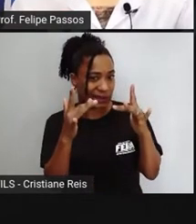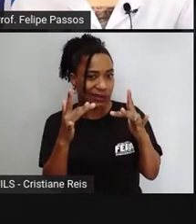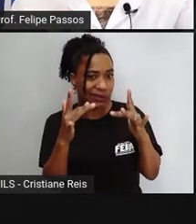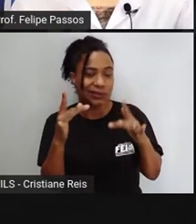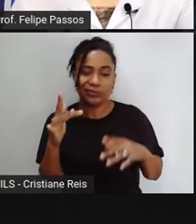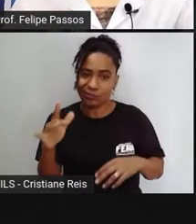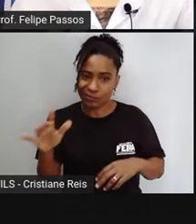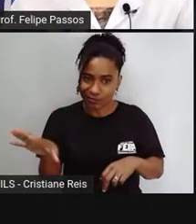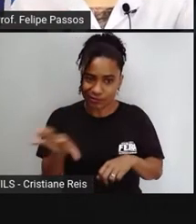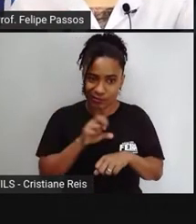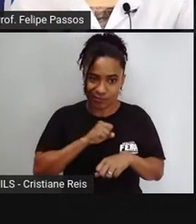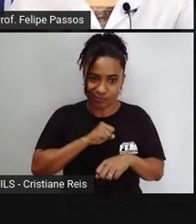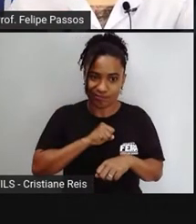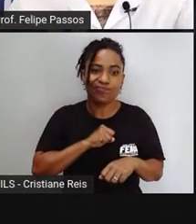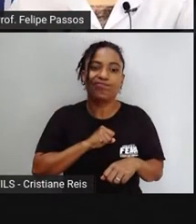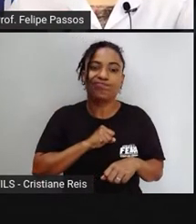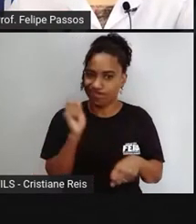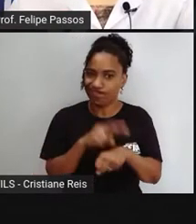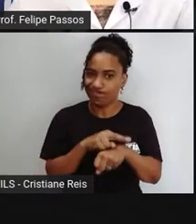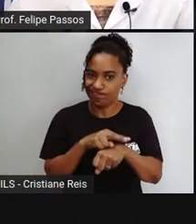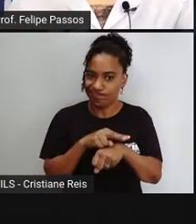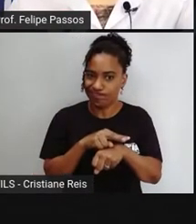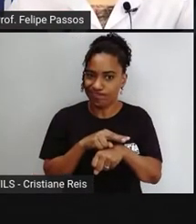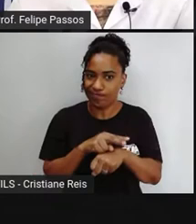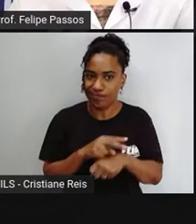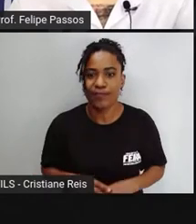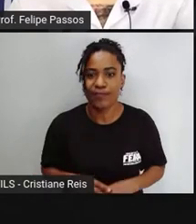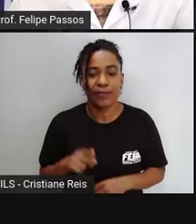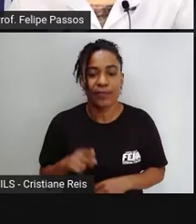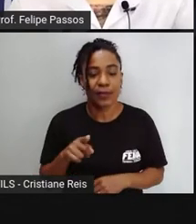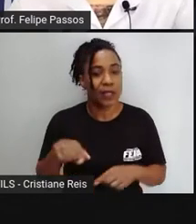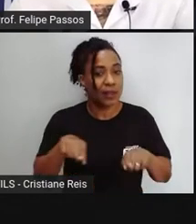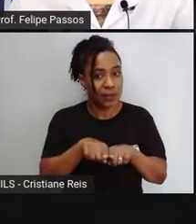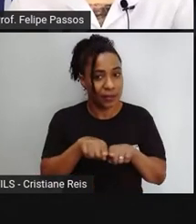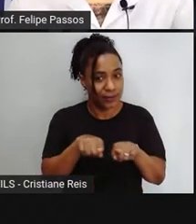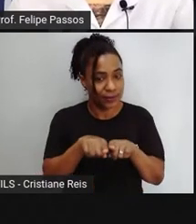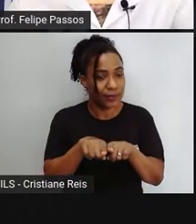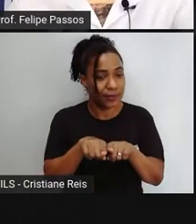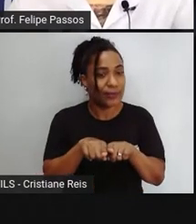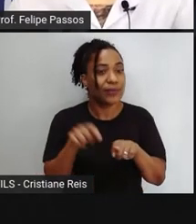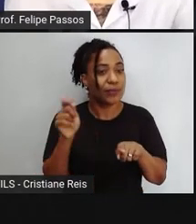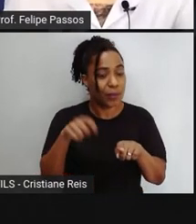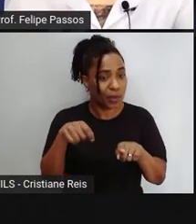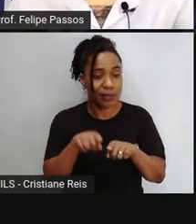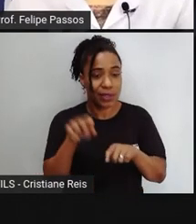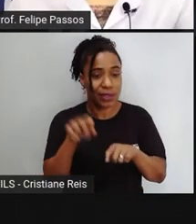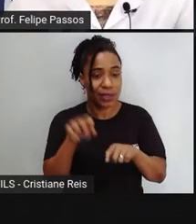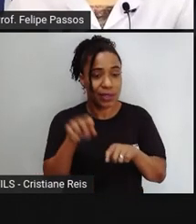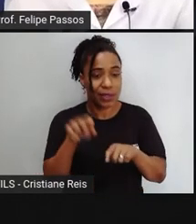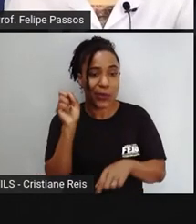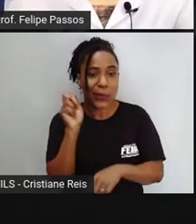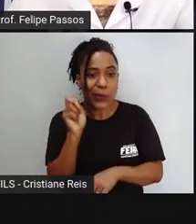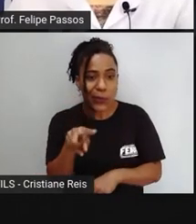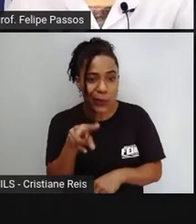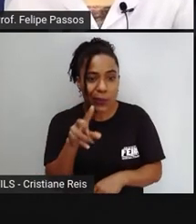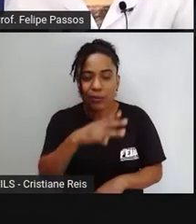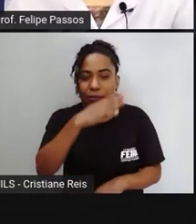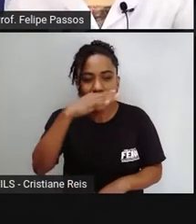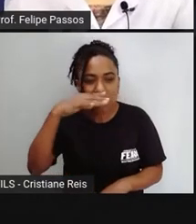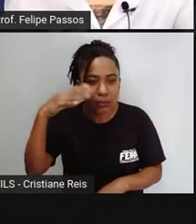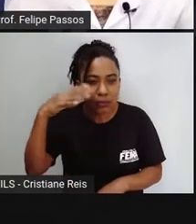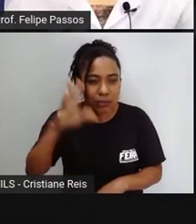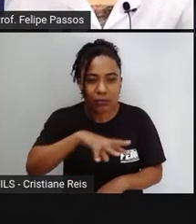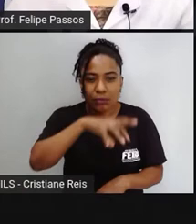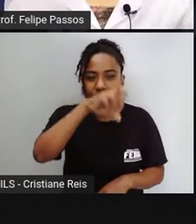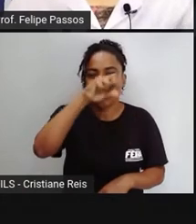você pode ser envenenado. E como eu tinha dito, venenos de origem mineral também, né? Então, lá na natureza, não foi nenhuma planta, nenhum